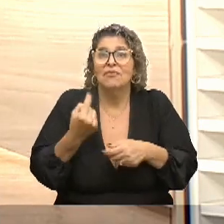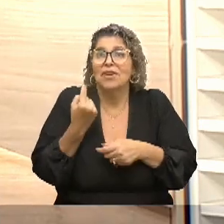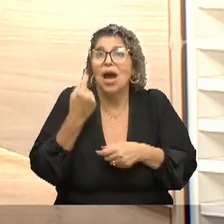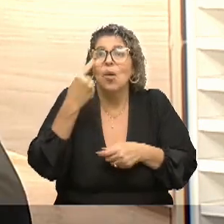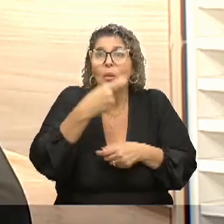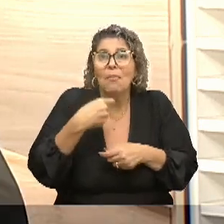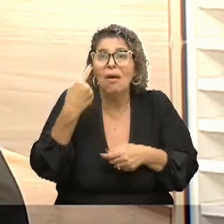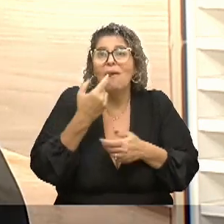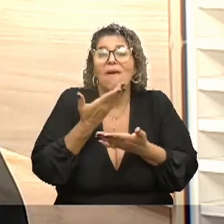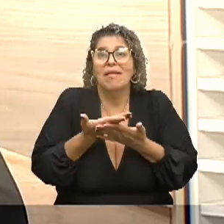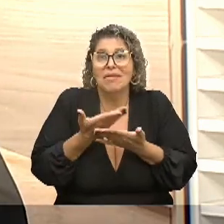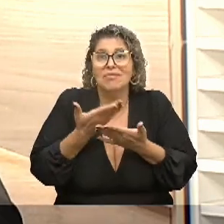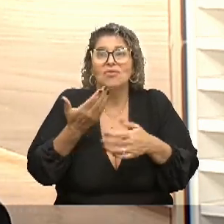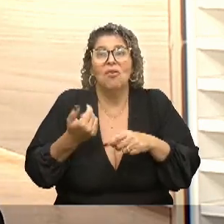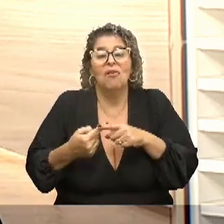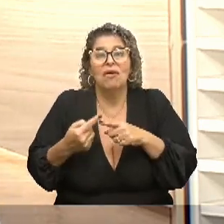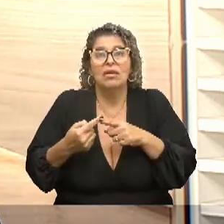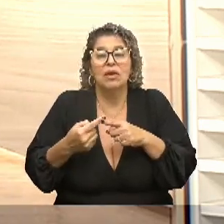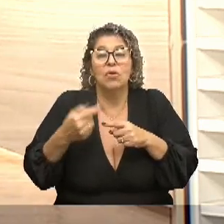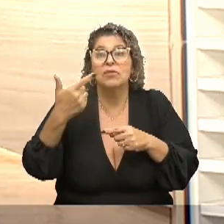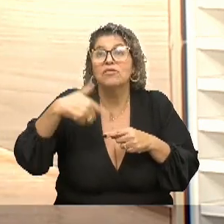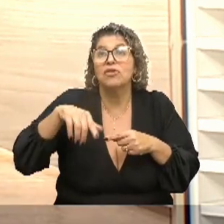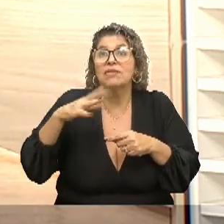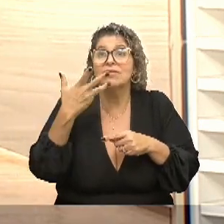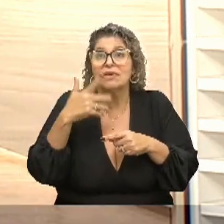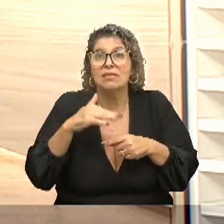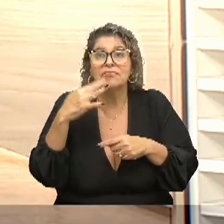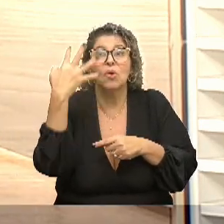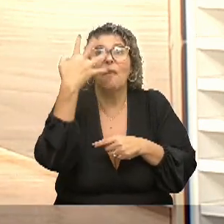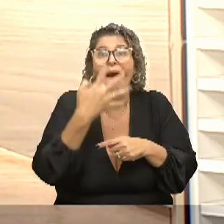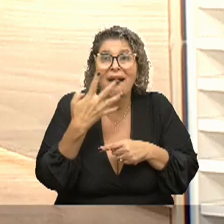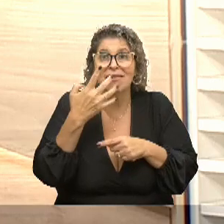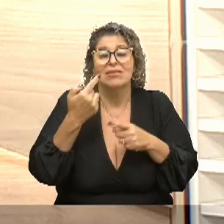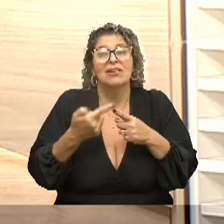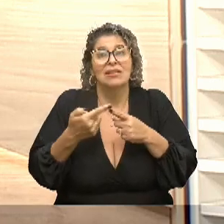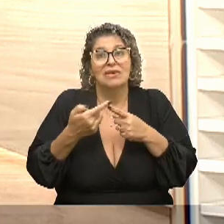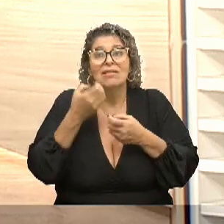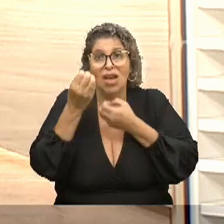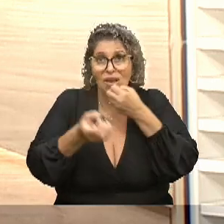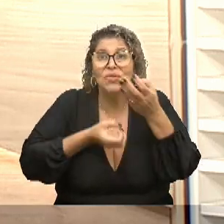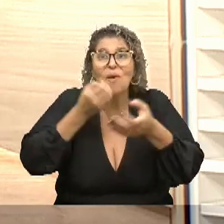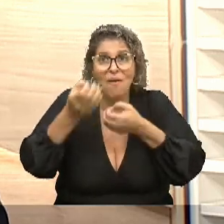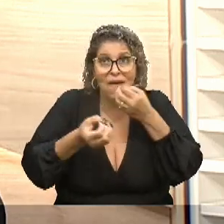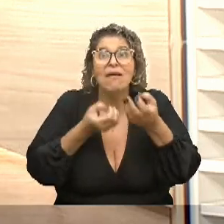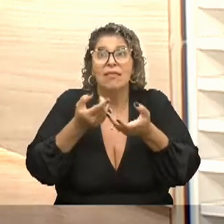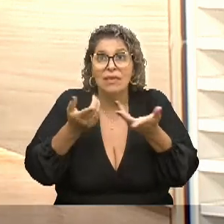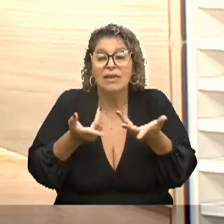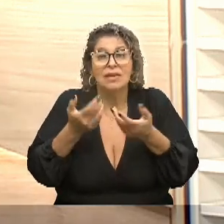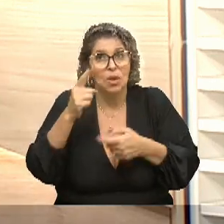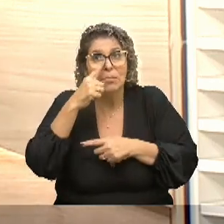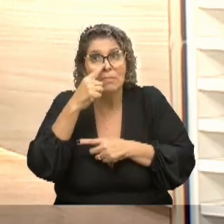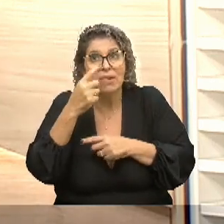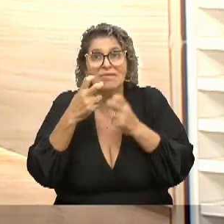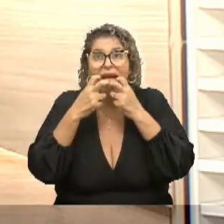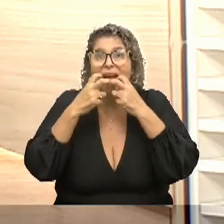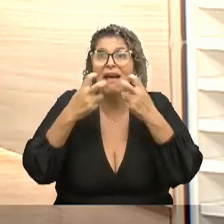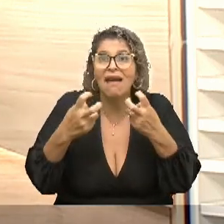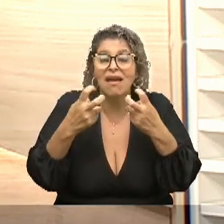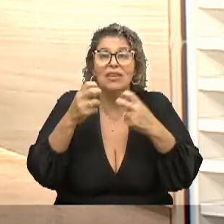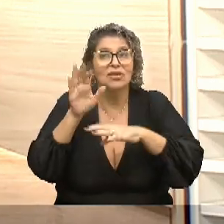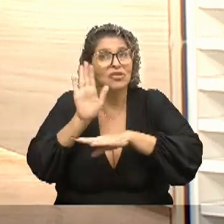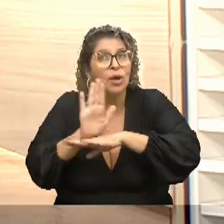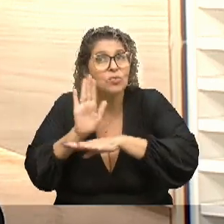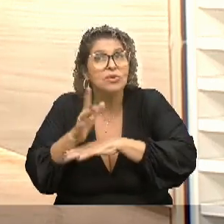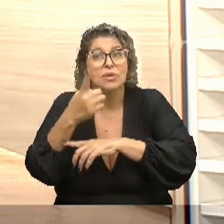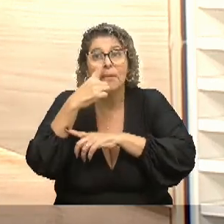na escola, enquanto as crianças ficam quatro horas. É esse o relato que a gente escuta a todo tempo, né? É esse o grito de socorro dessas